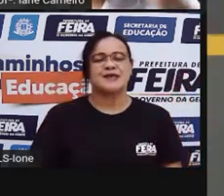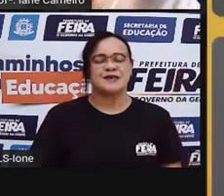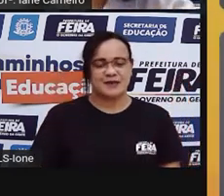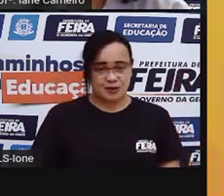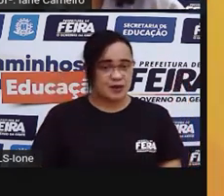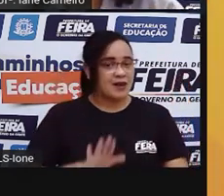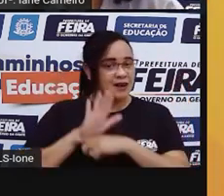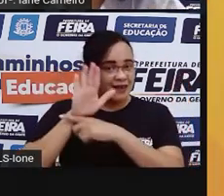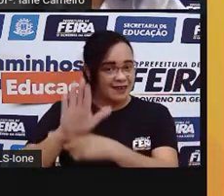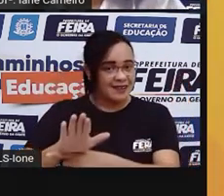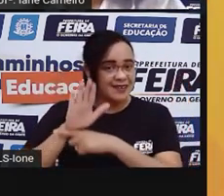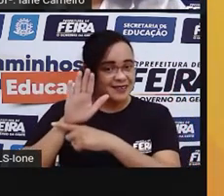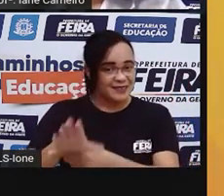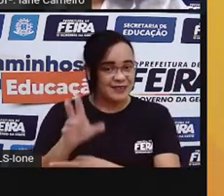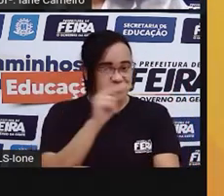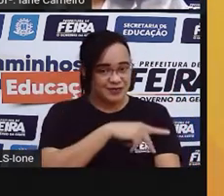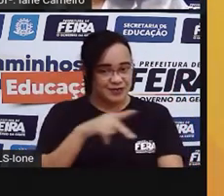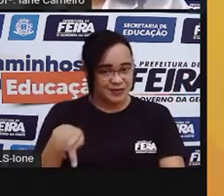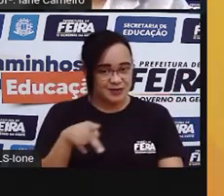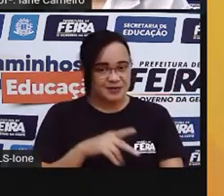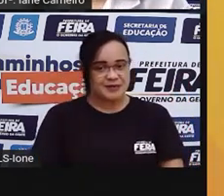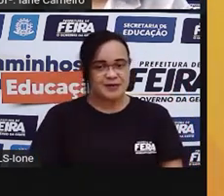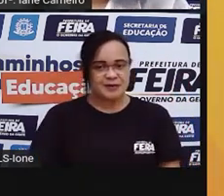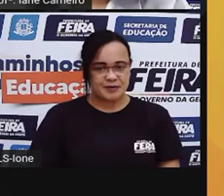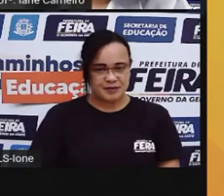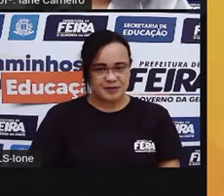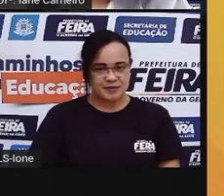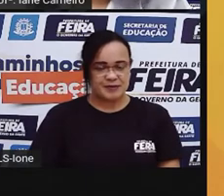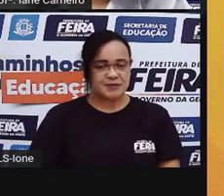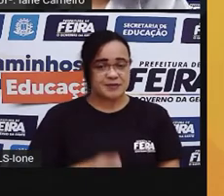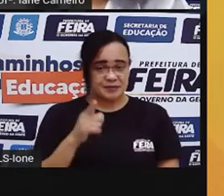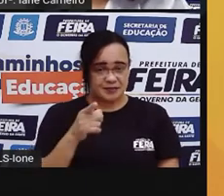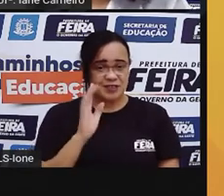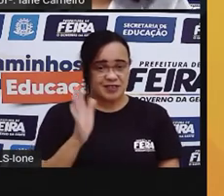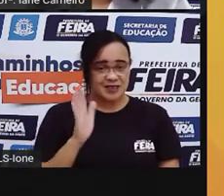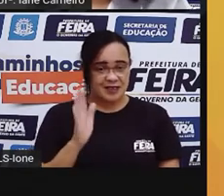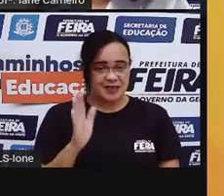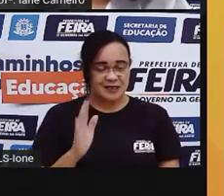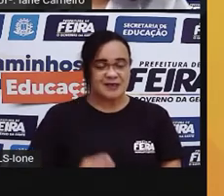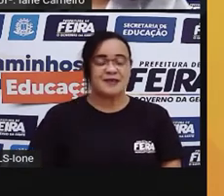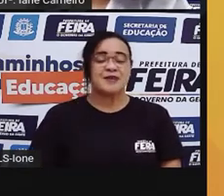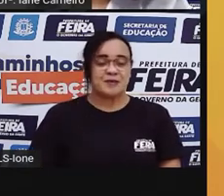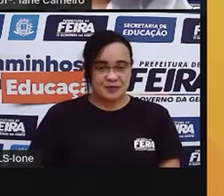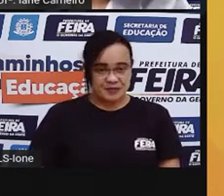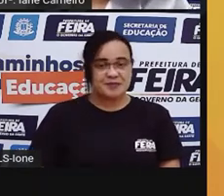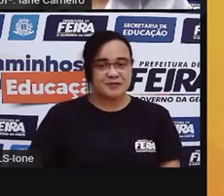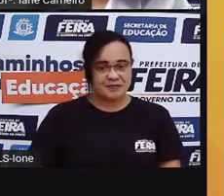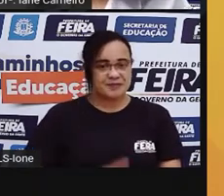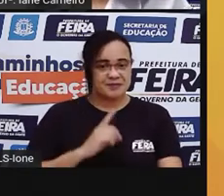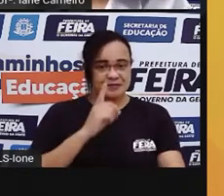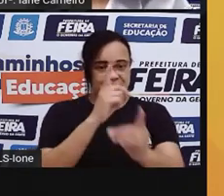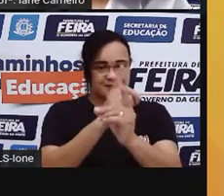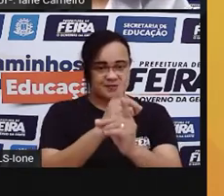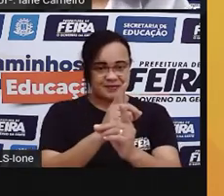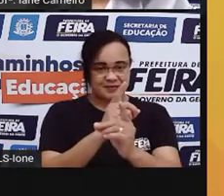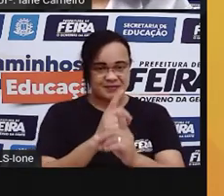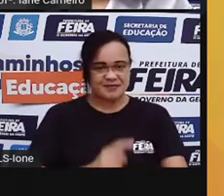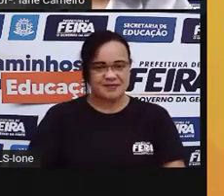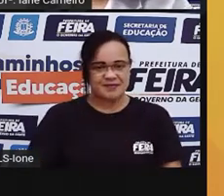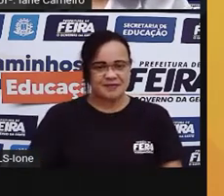energia Quando a está pronto Papagaio ou pipa Saiu Já sei onde que está Você sabe onde que está? Aponta aí